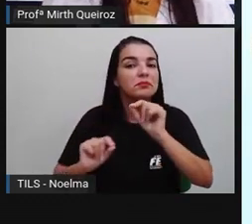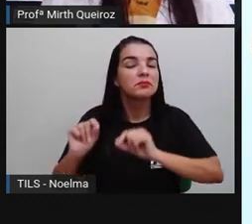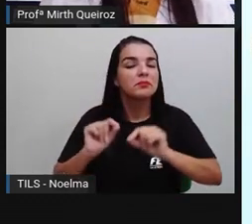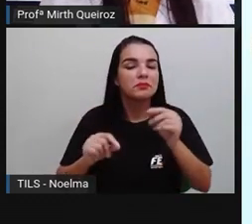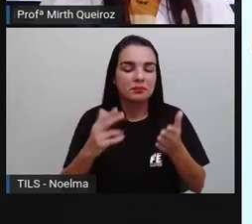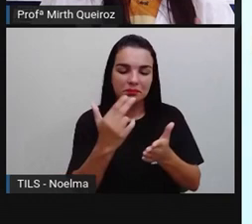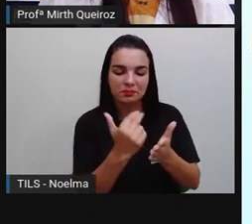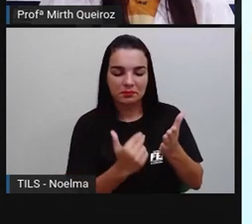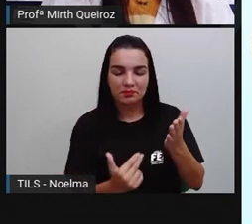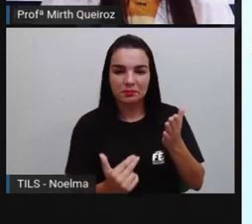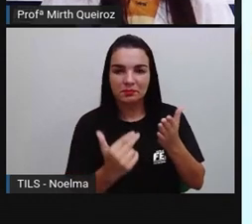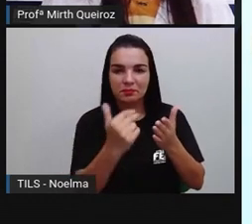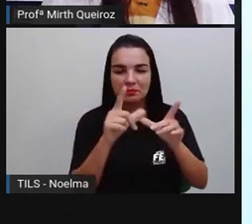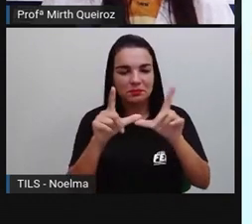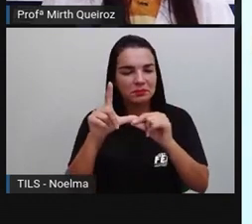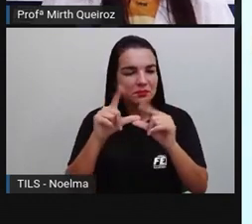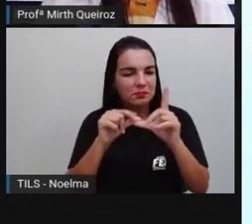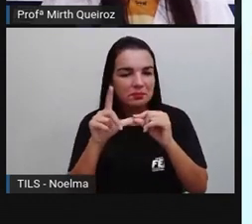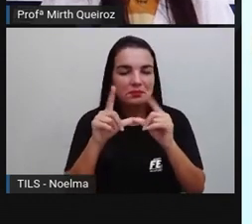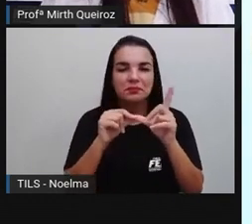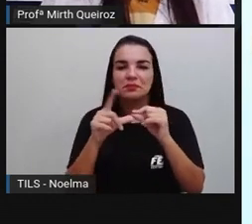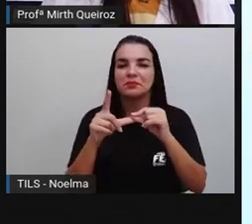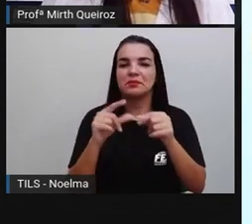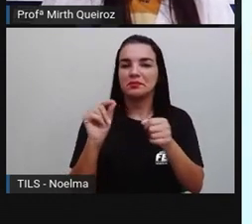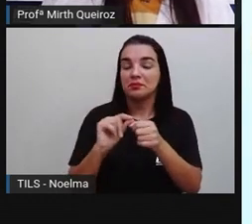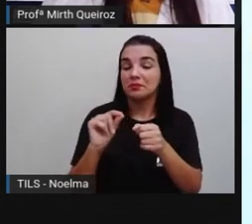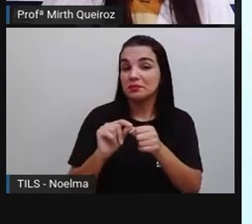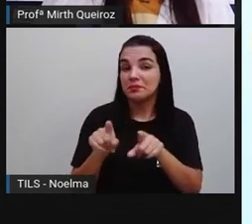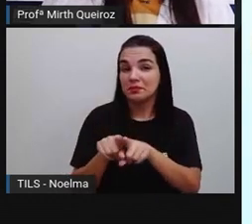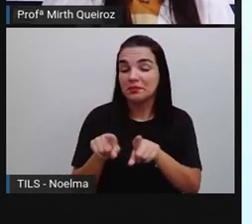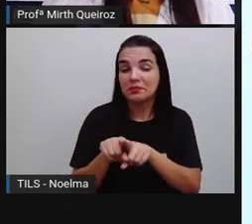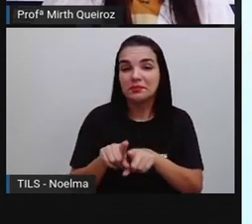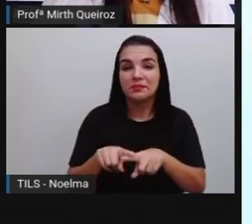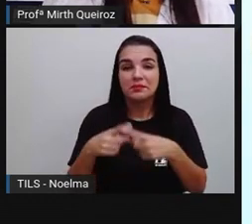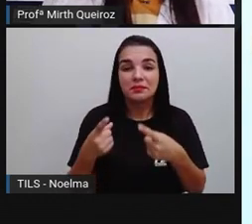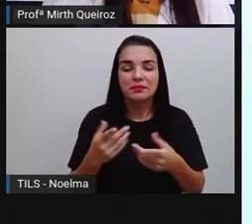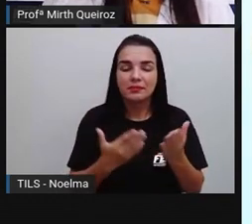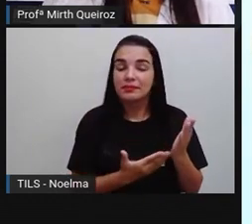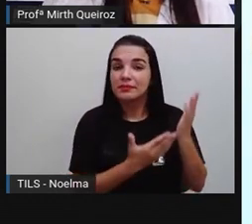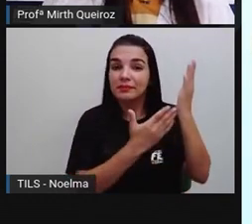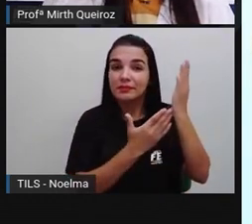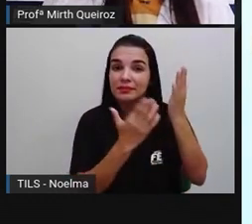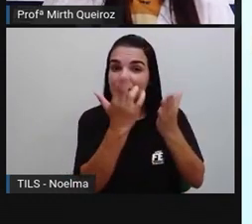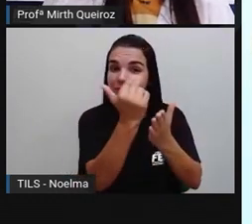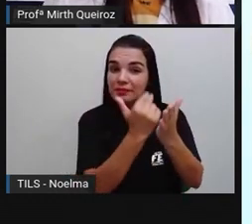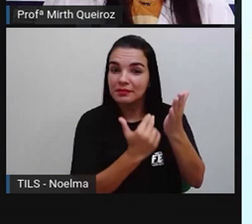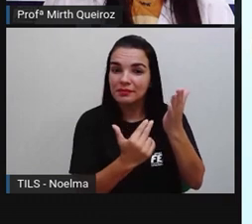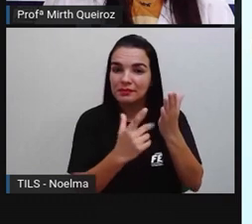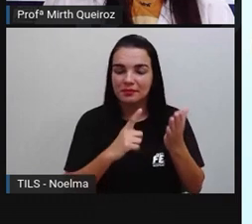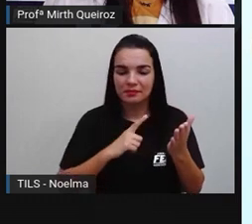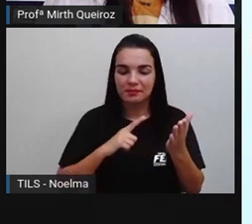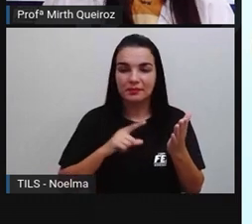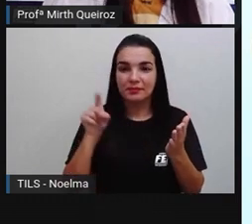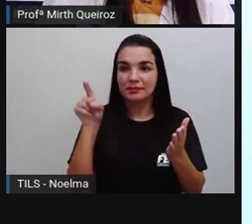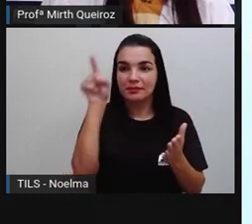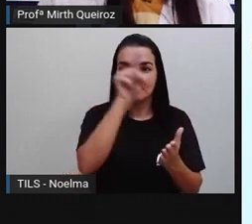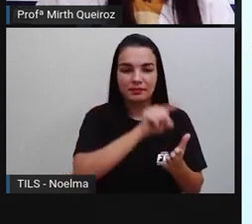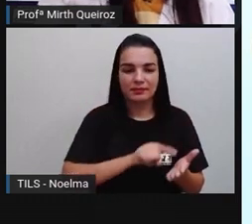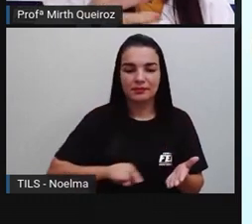fazer desenhos, fazer estrelas. E dentre essas figuras aí nós temos o círculo.